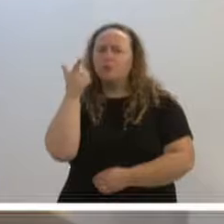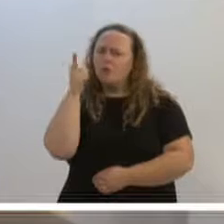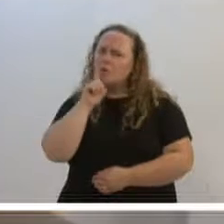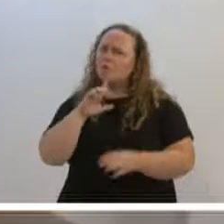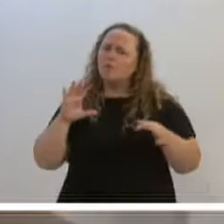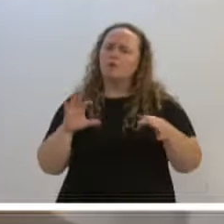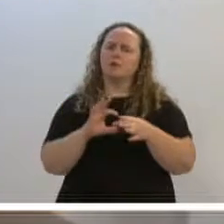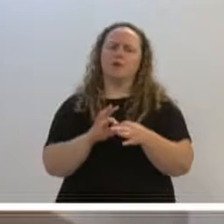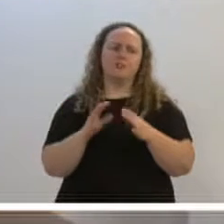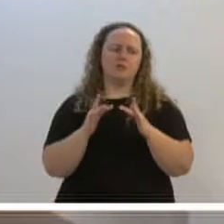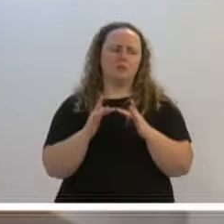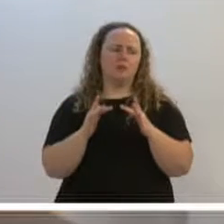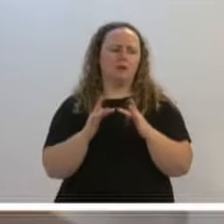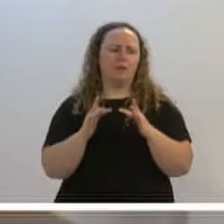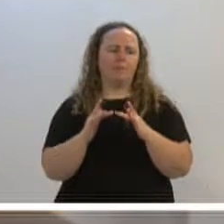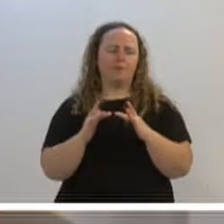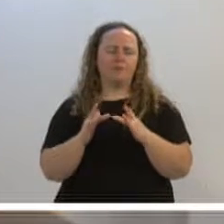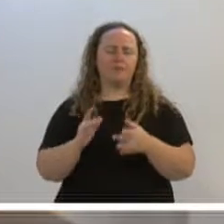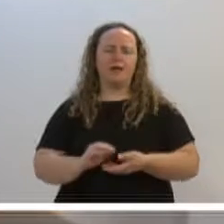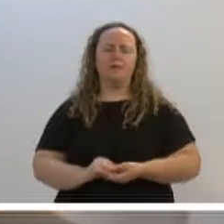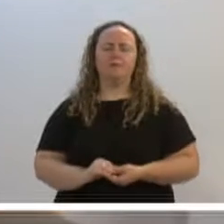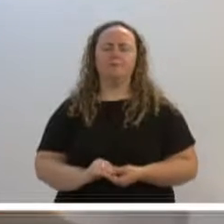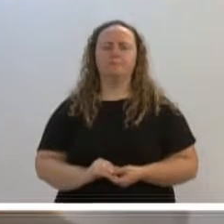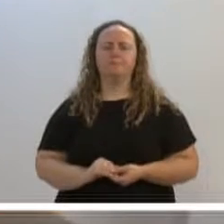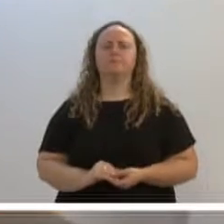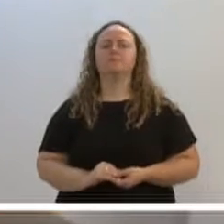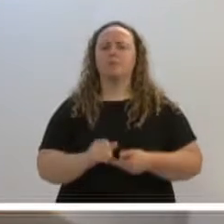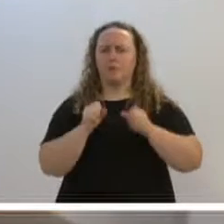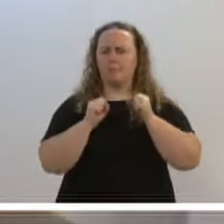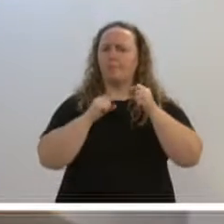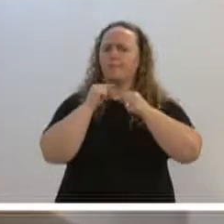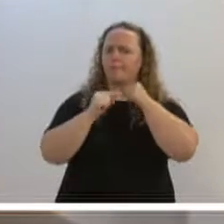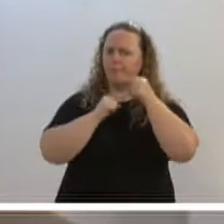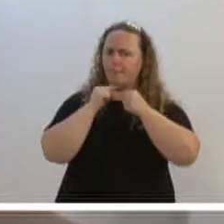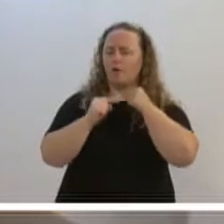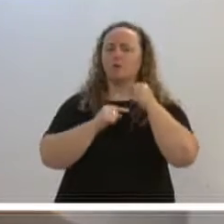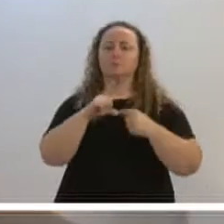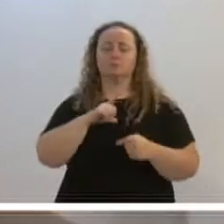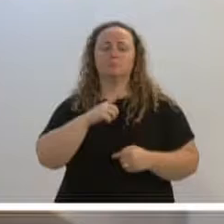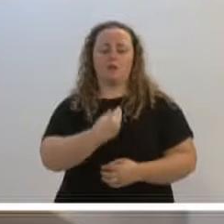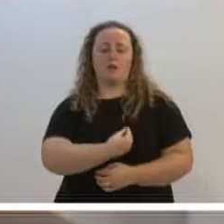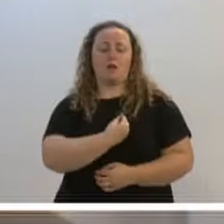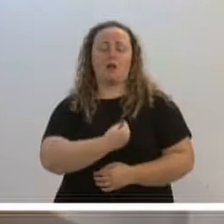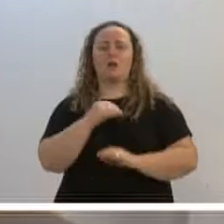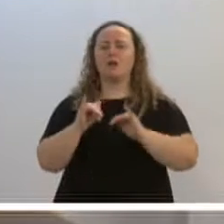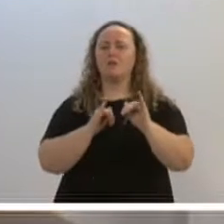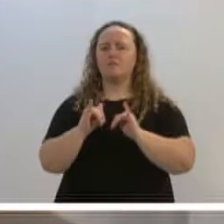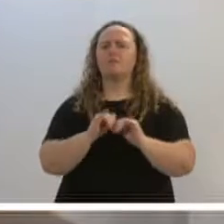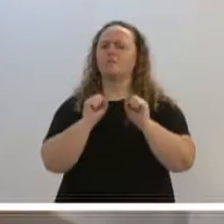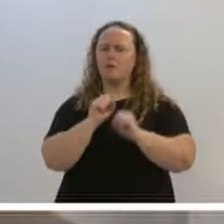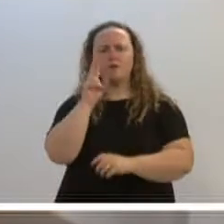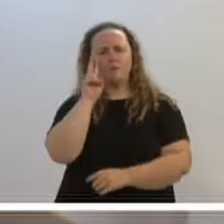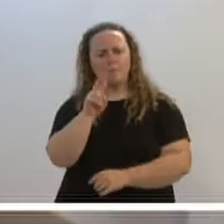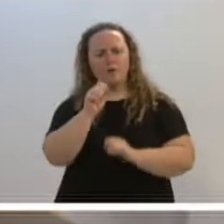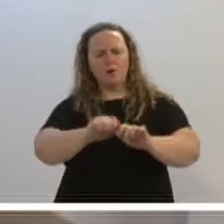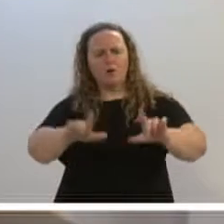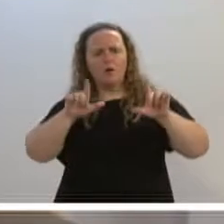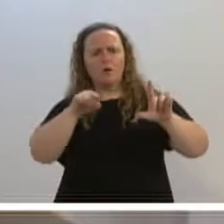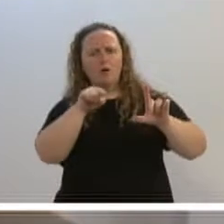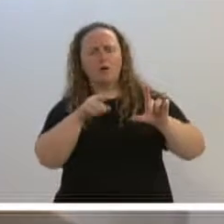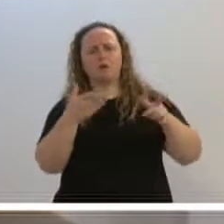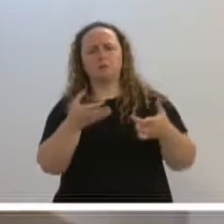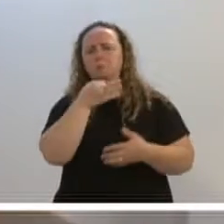onde qualquer cidadão pode conversar, pode tirar as dúvidas. Inclusive, está lá na internet, é só olhar. Pode ver na internet, olhar, fazer